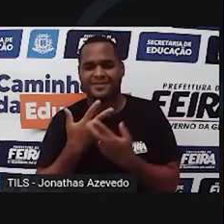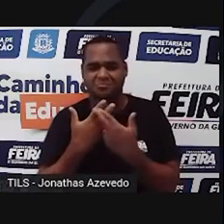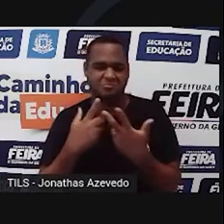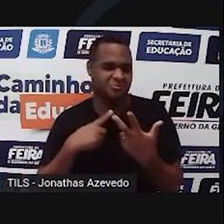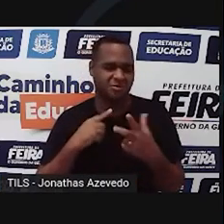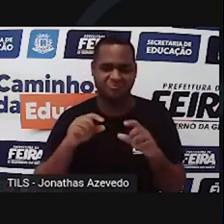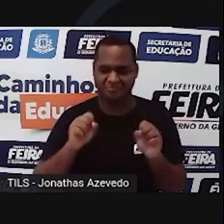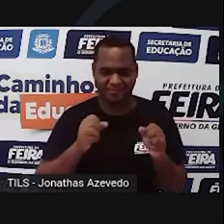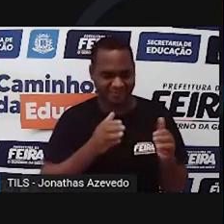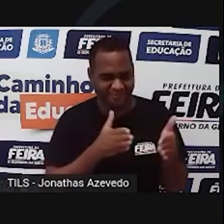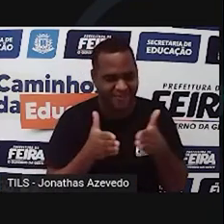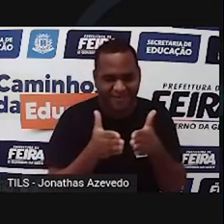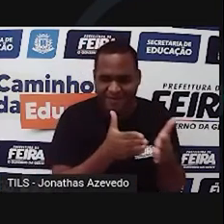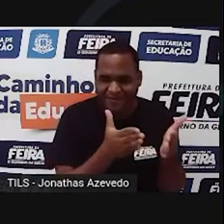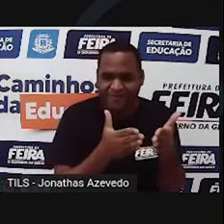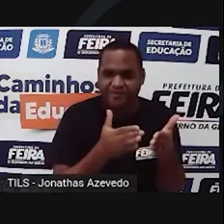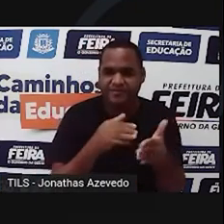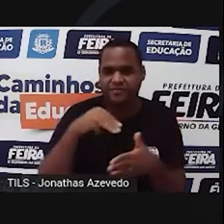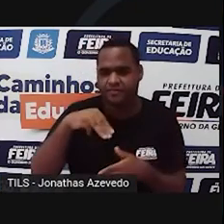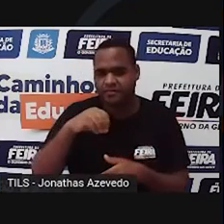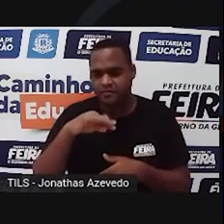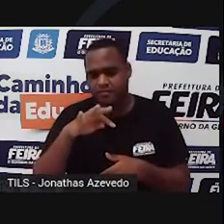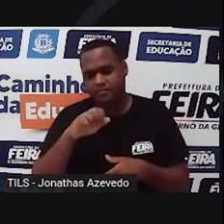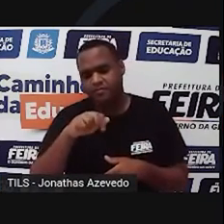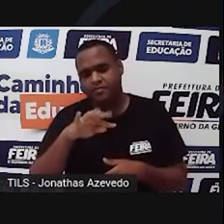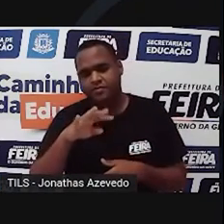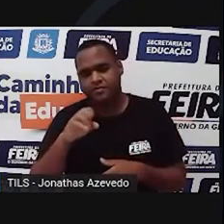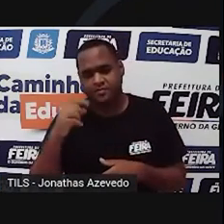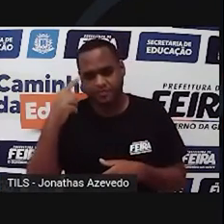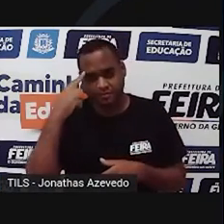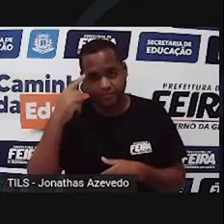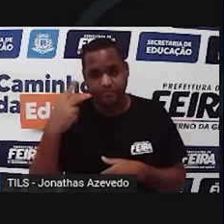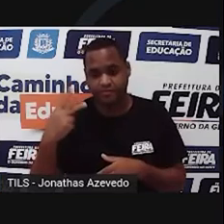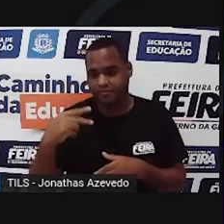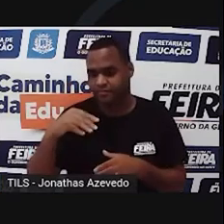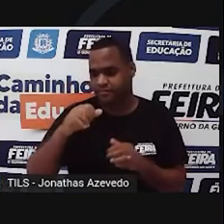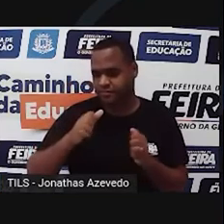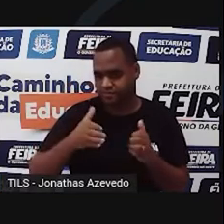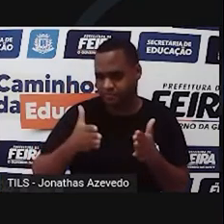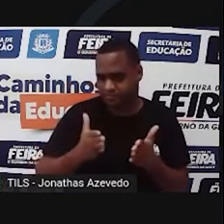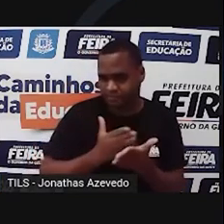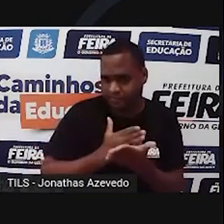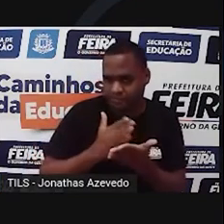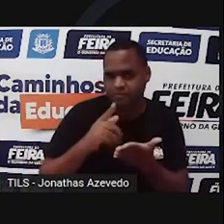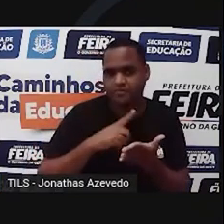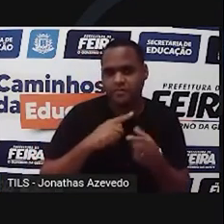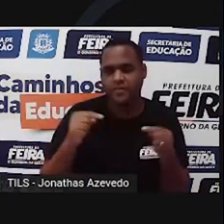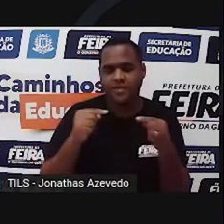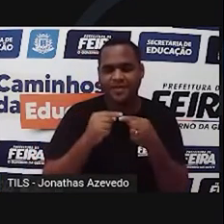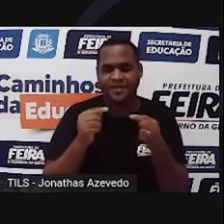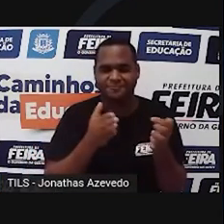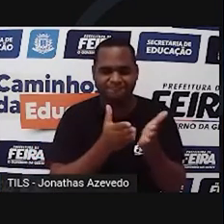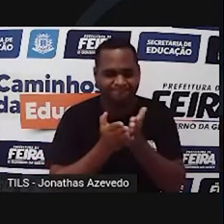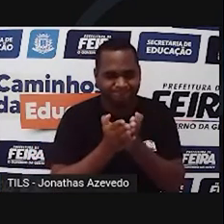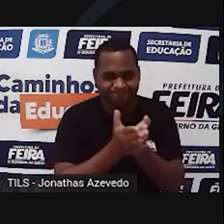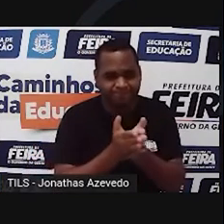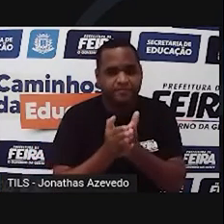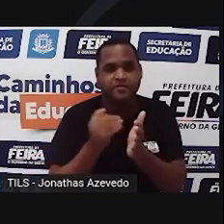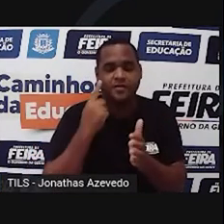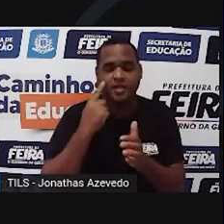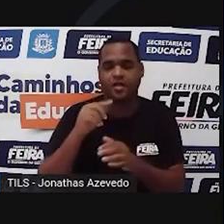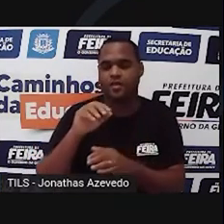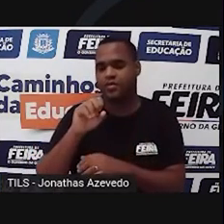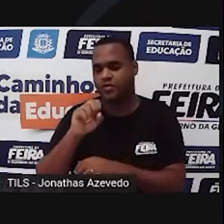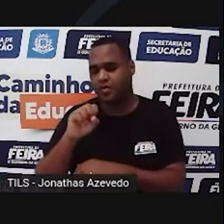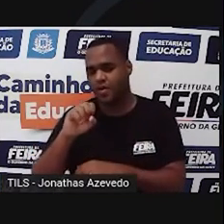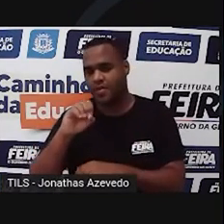rio. E montante é o sentido para a nascente. Logo, se eu pegar um barquinho aqui da barragem de Sobradinho